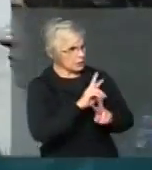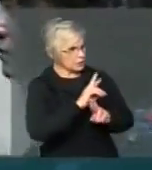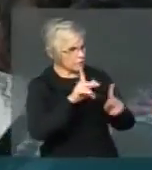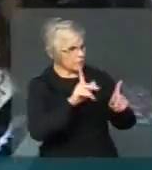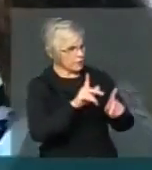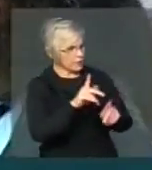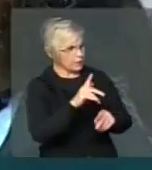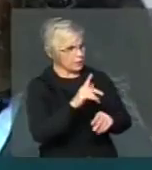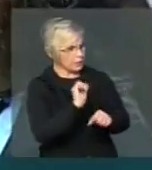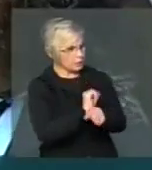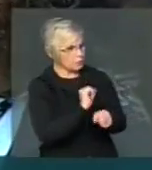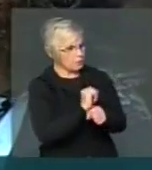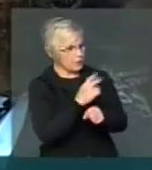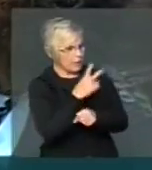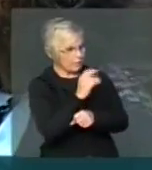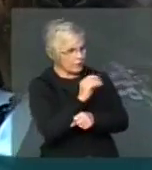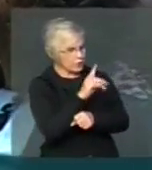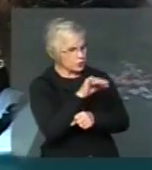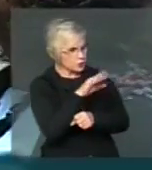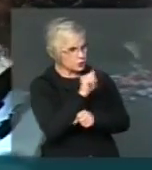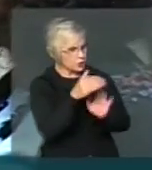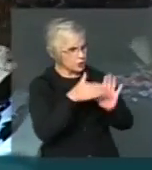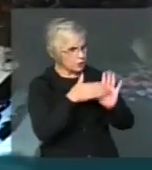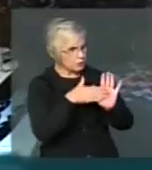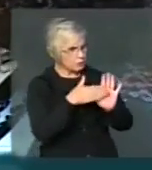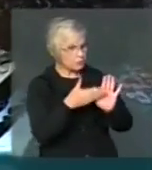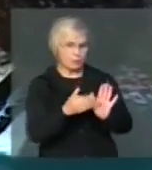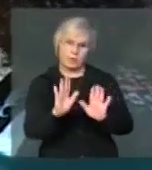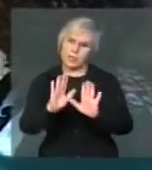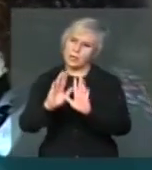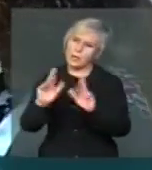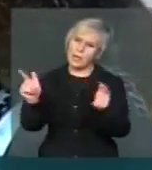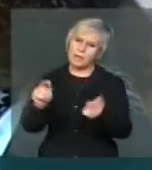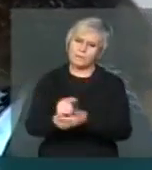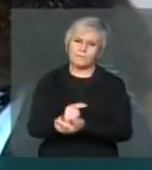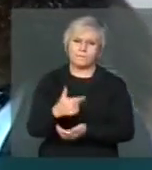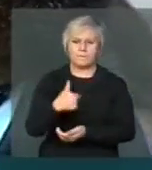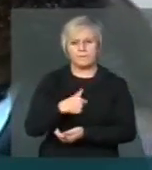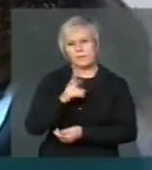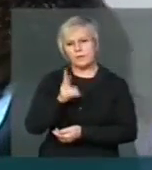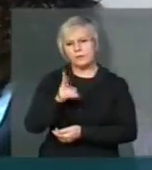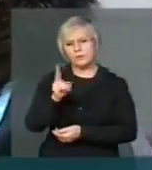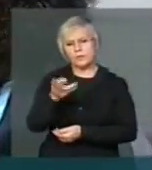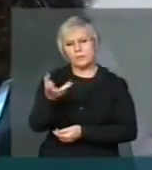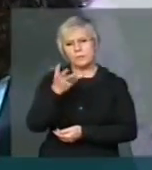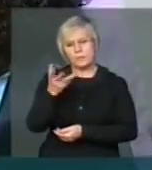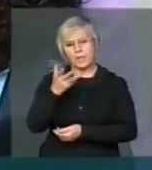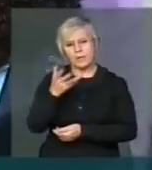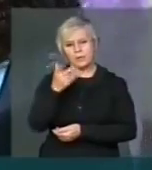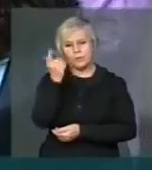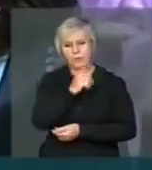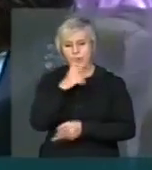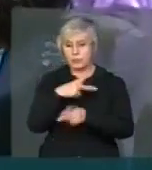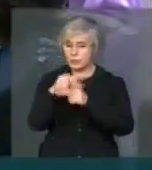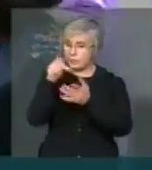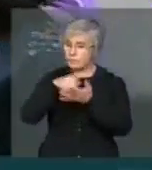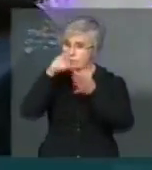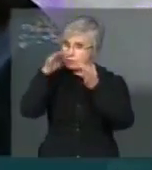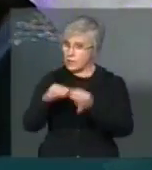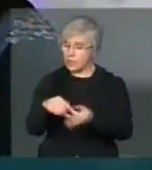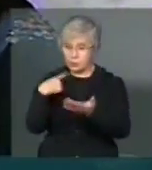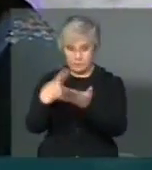20 dias pode fazer tanta diferença assim nessa proposta? Eu não tenho dúvida. Eu sempre sou a favor de um caminho mais seguro, para que a gente